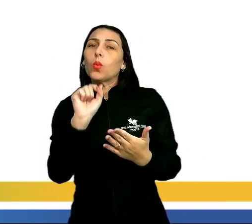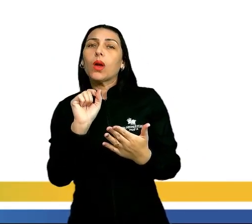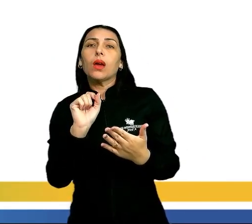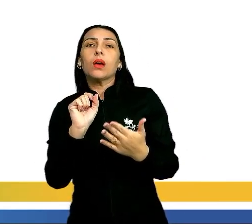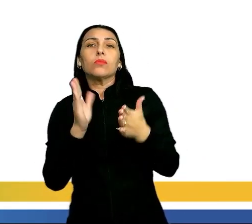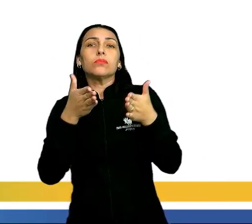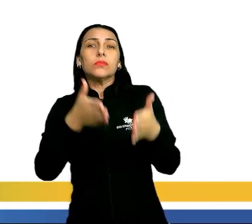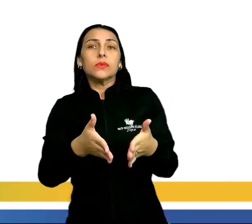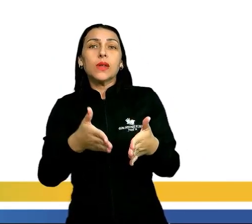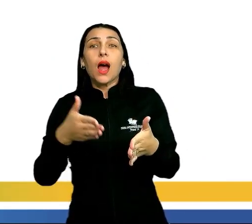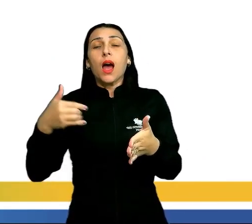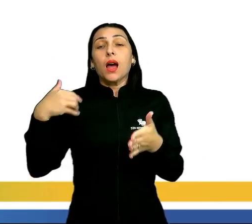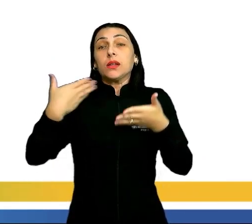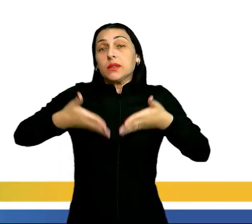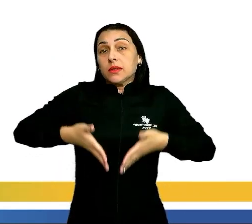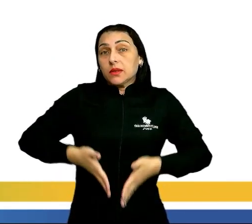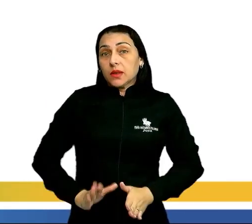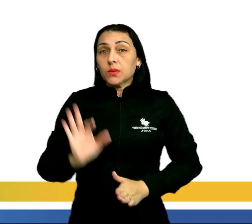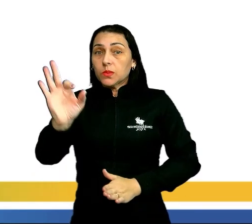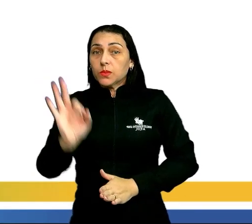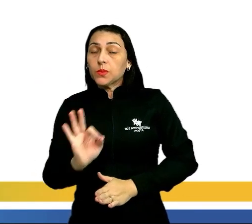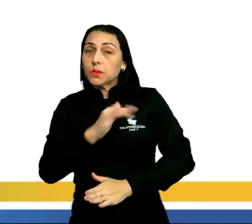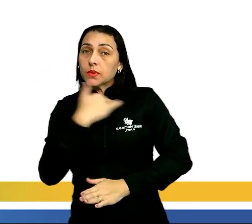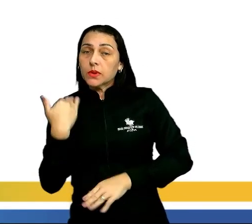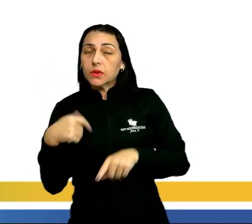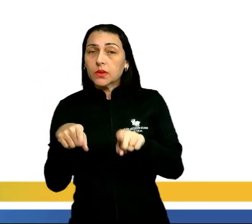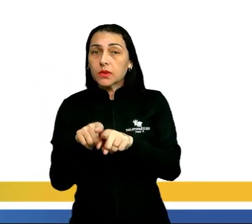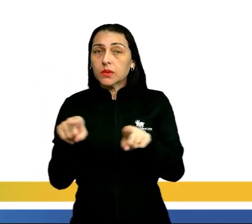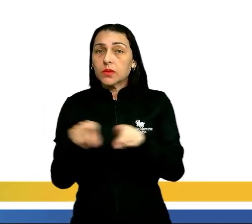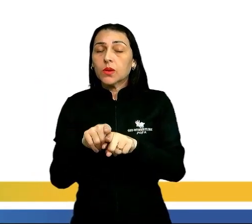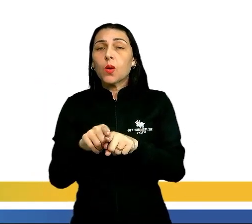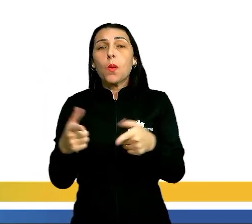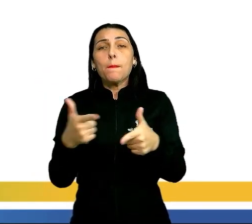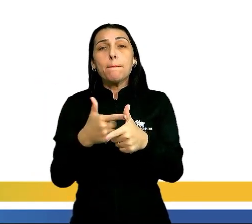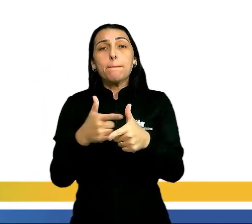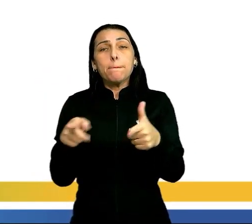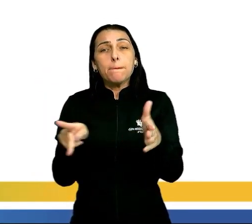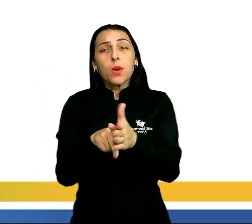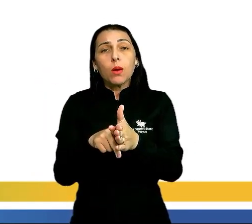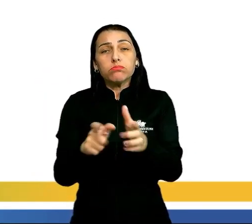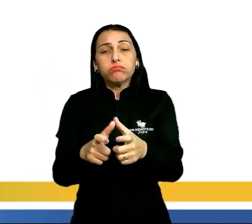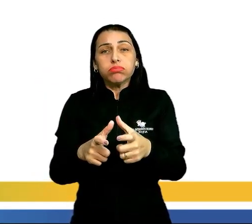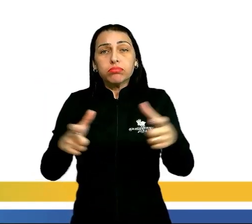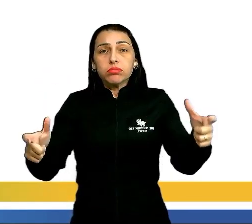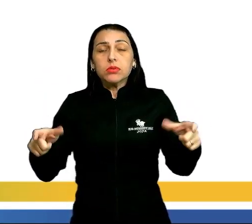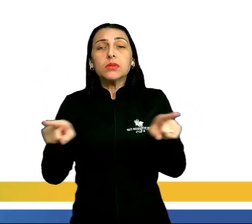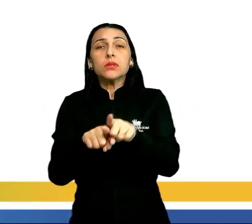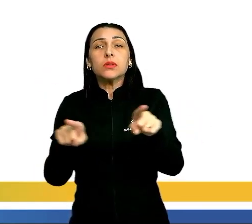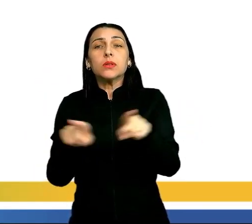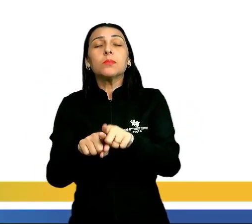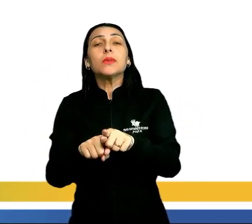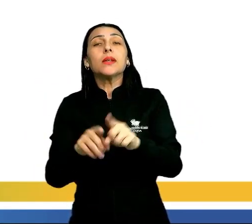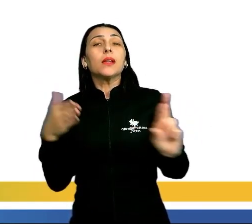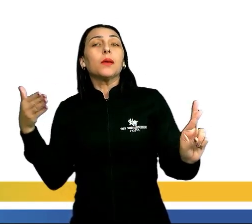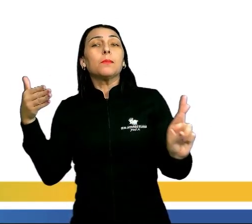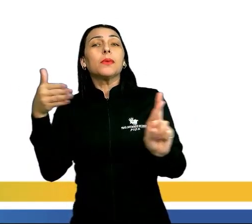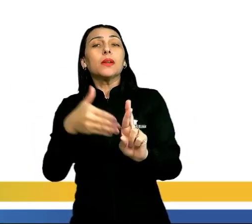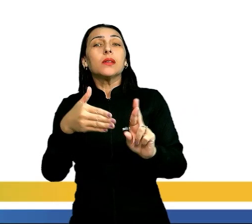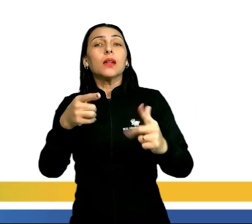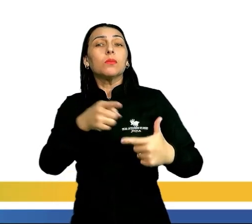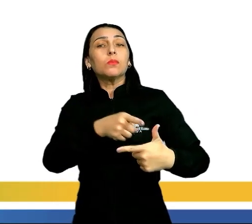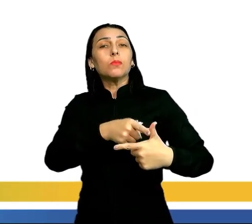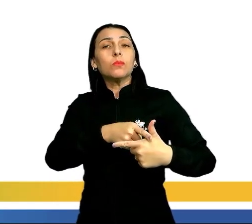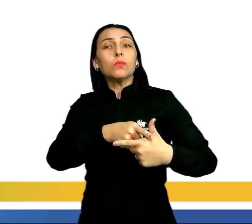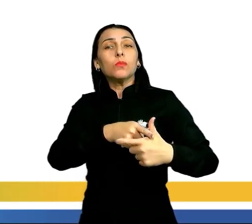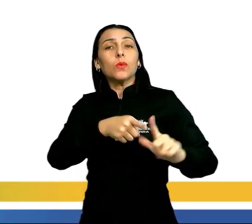ligada às taxas de natalidade, mortalidade, o próprio crescimento vegetativo, sendo representado por gráficos